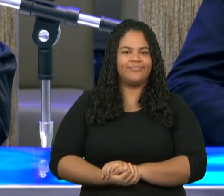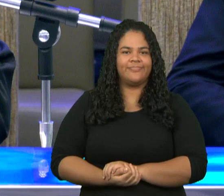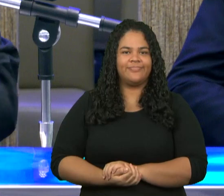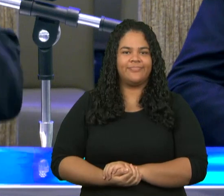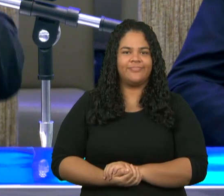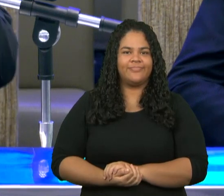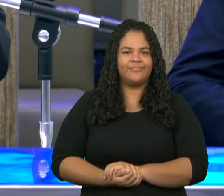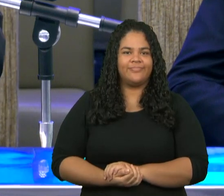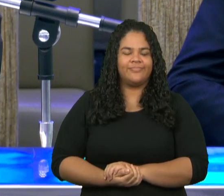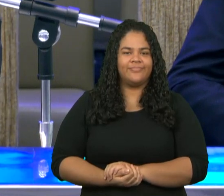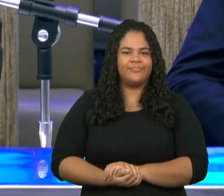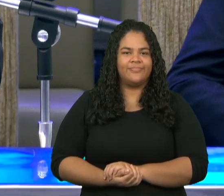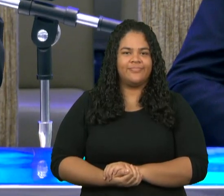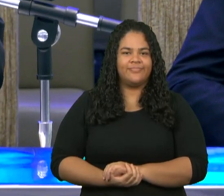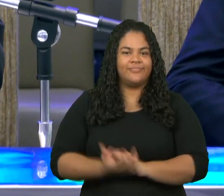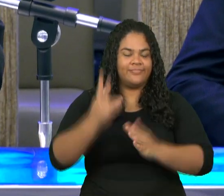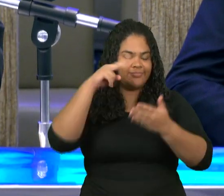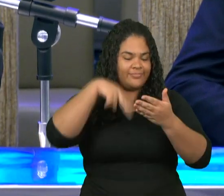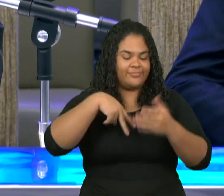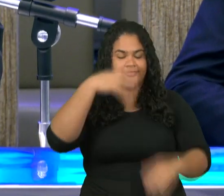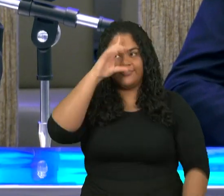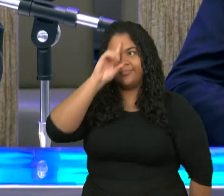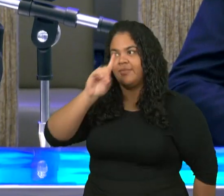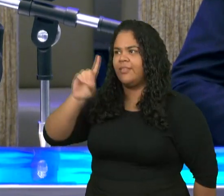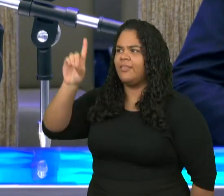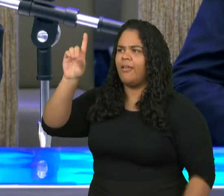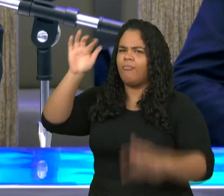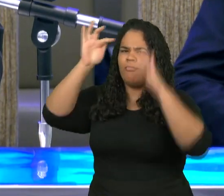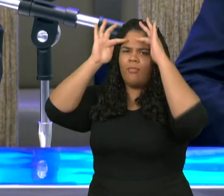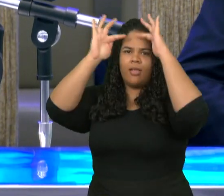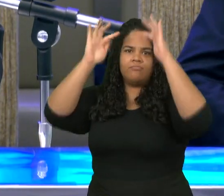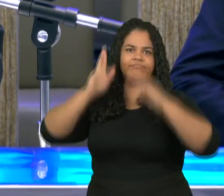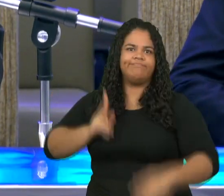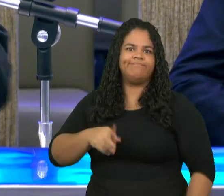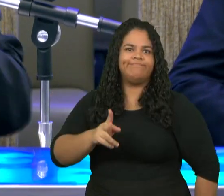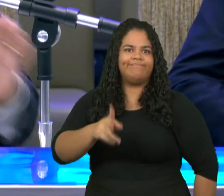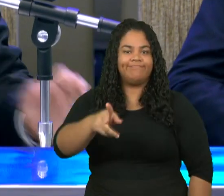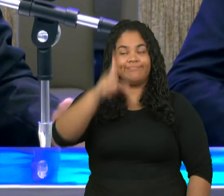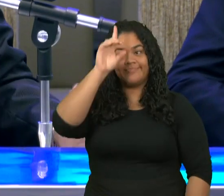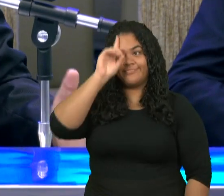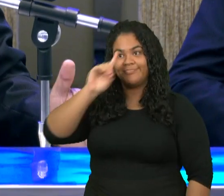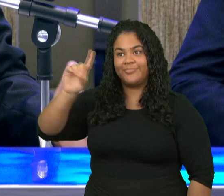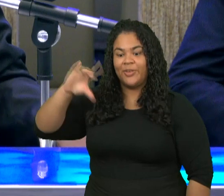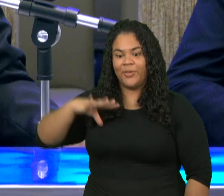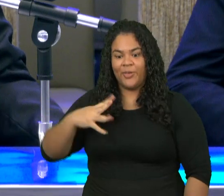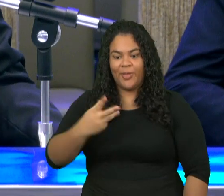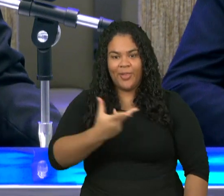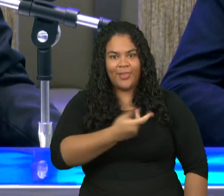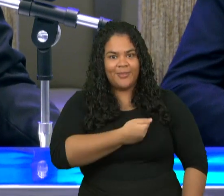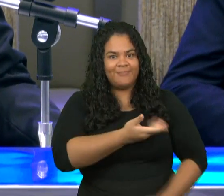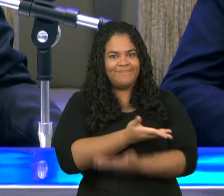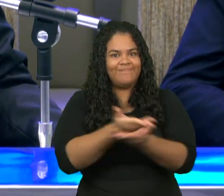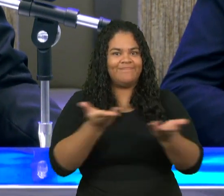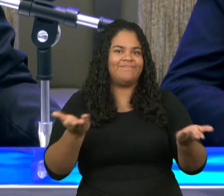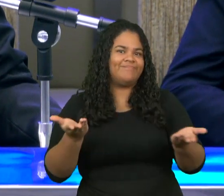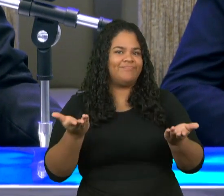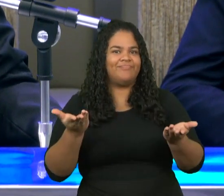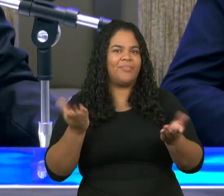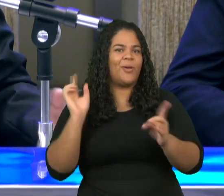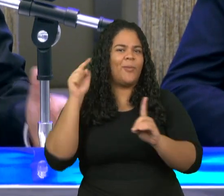diz fiel é Deus pelo qual fostes o que chamados para que